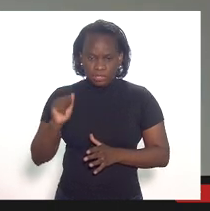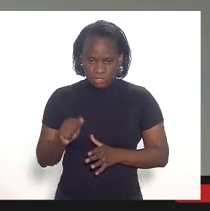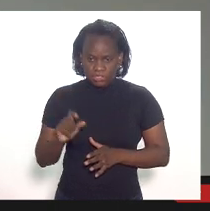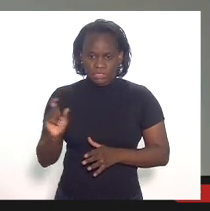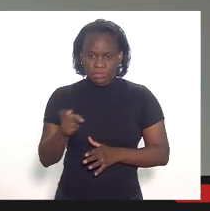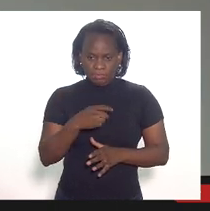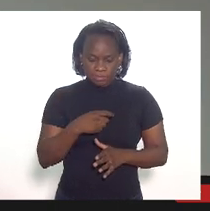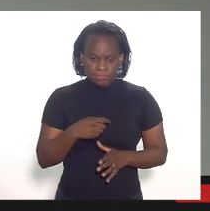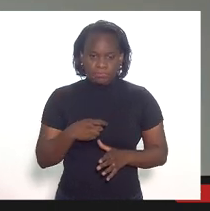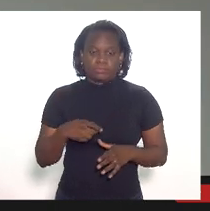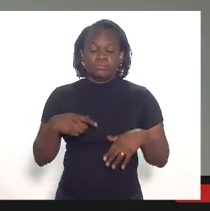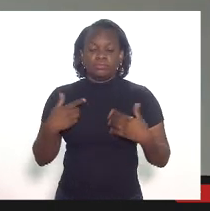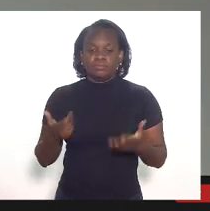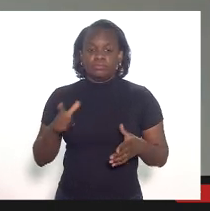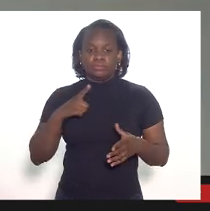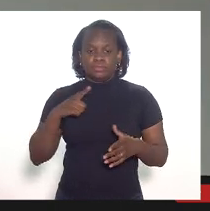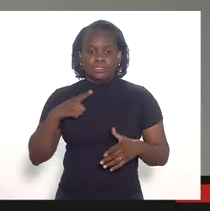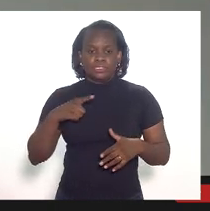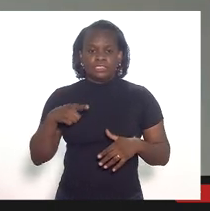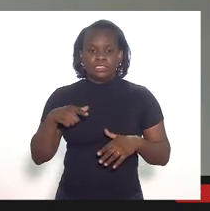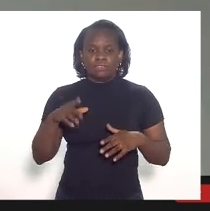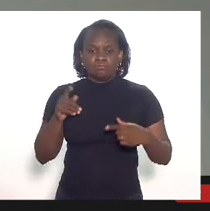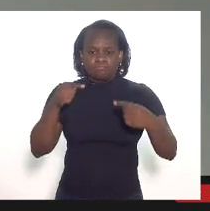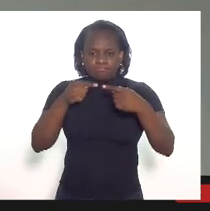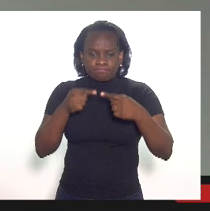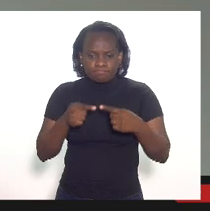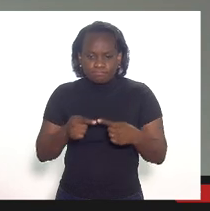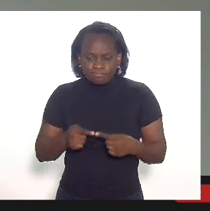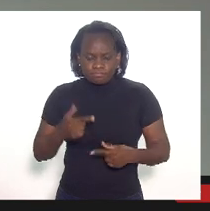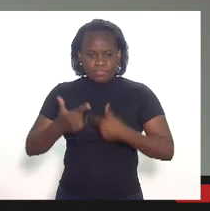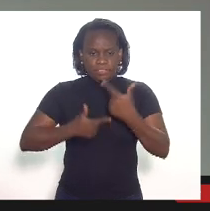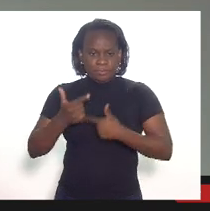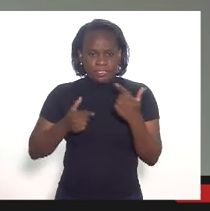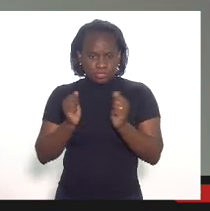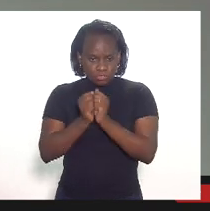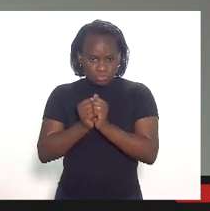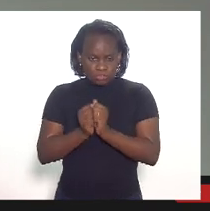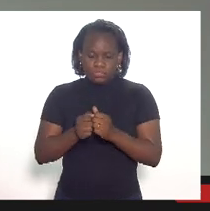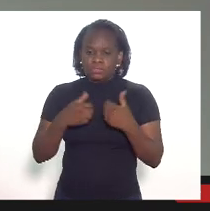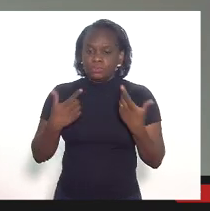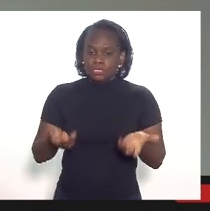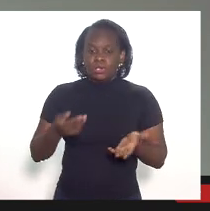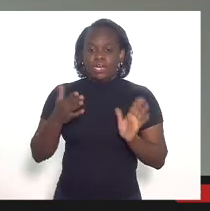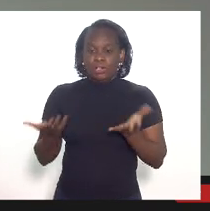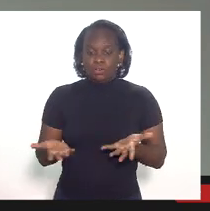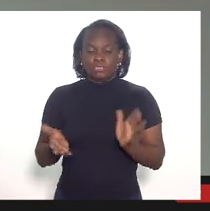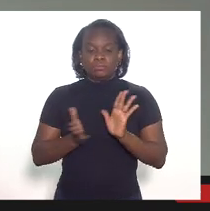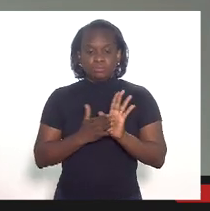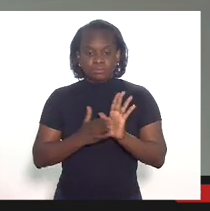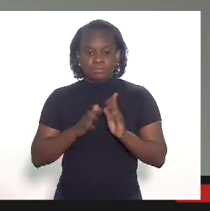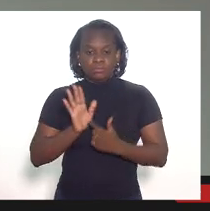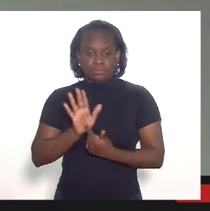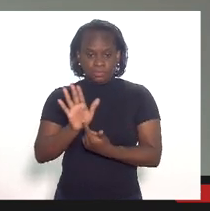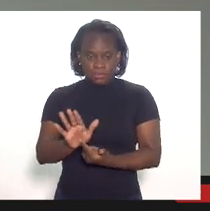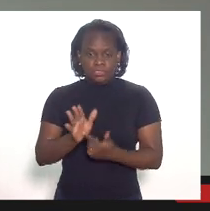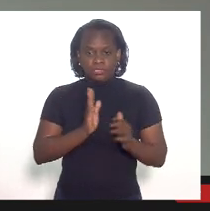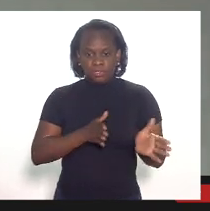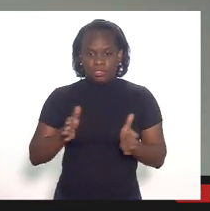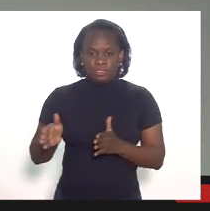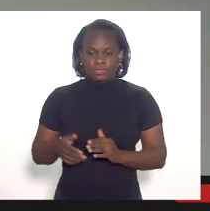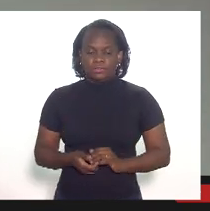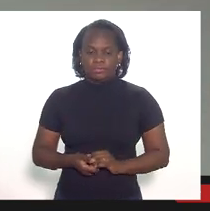Então, tem ampla sinergia já nesse trabalho e por isso que a gente está propondo uma apresentação nessa sequência.